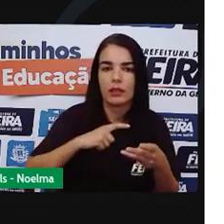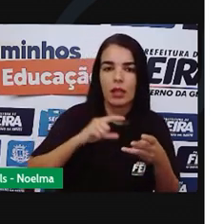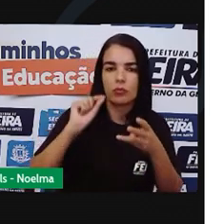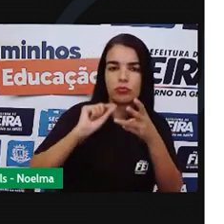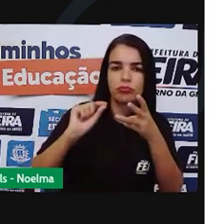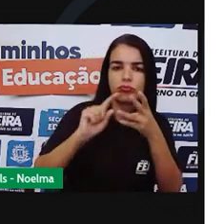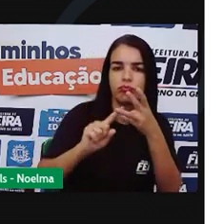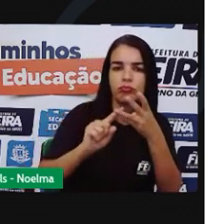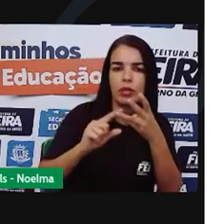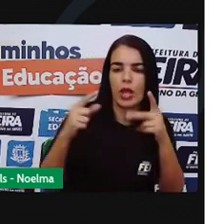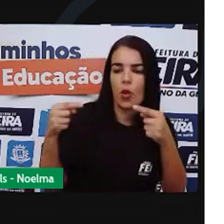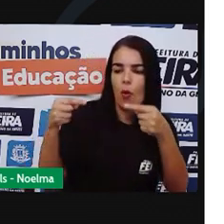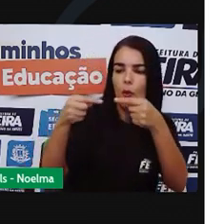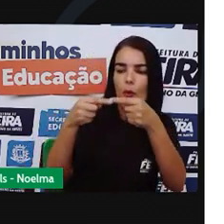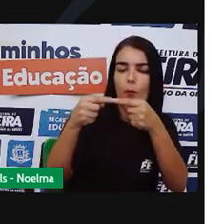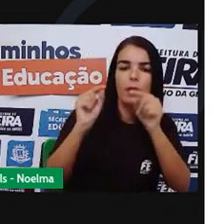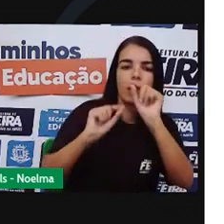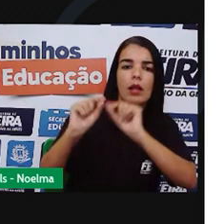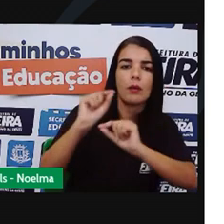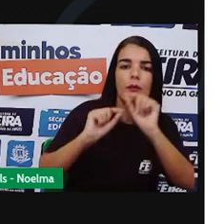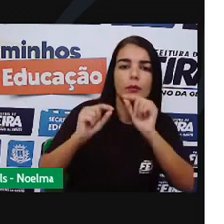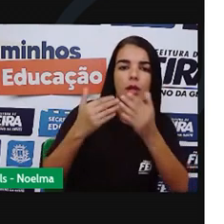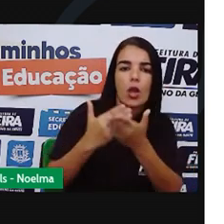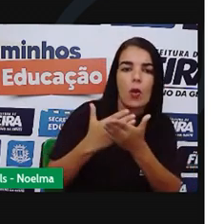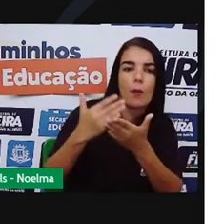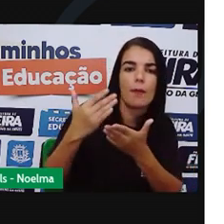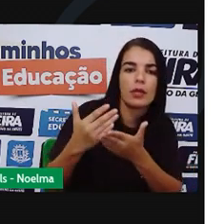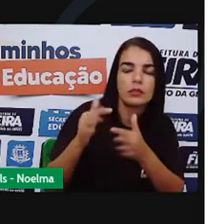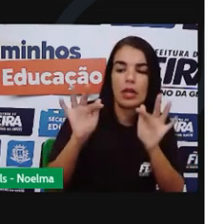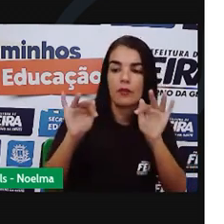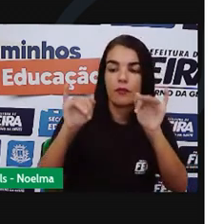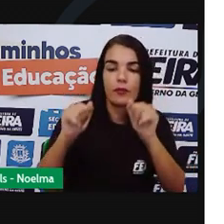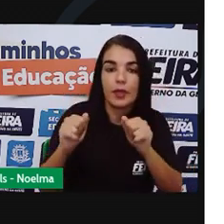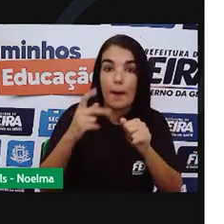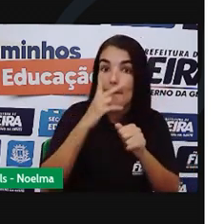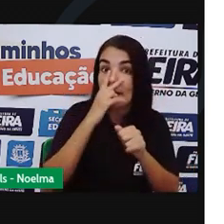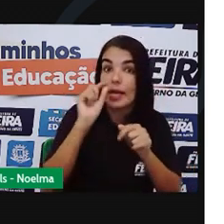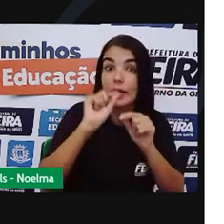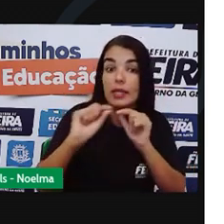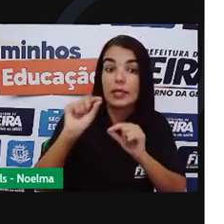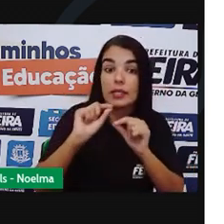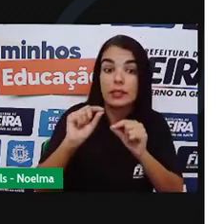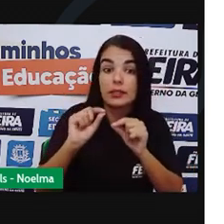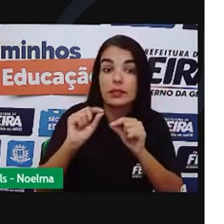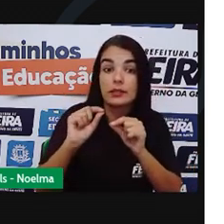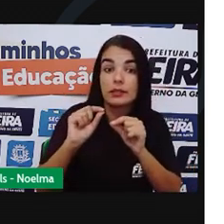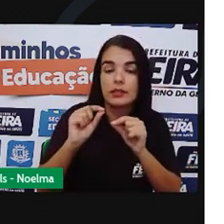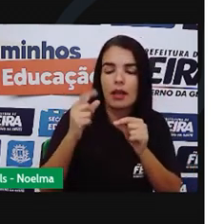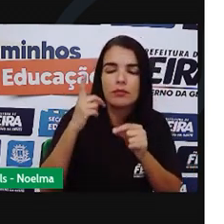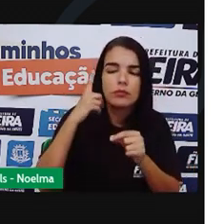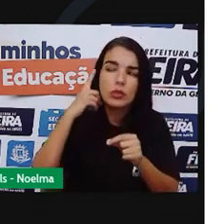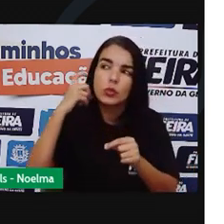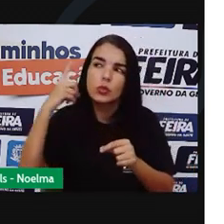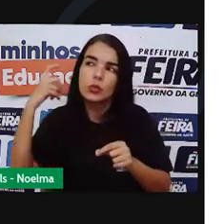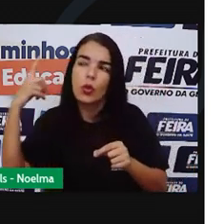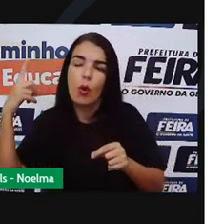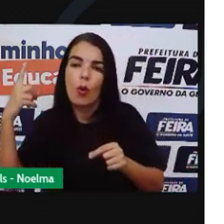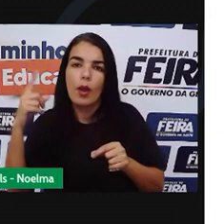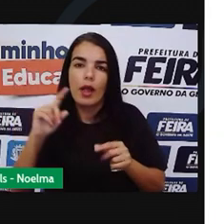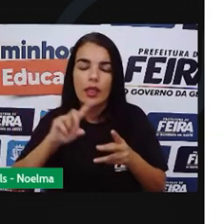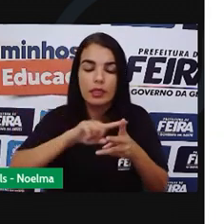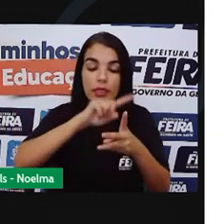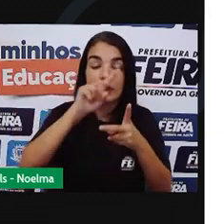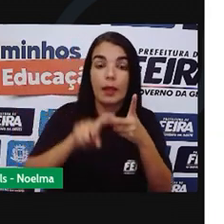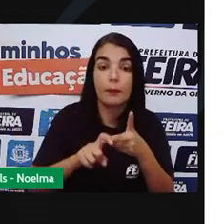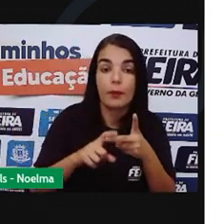Palmas Com uma aliteração Cria uma semelhança sonora Com a palavra Palmeira Logo em seguida